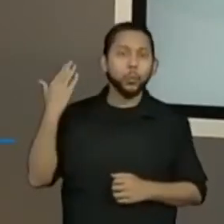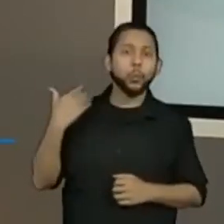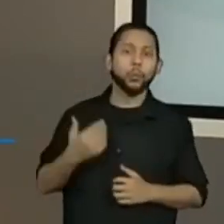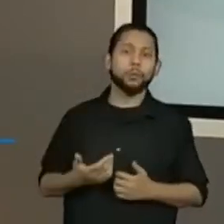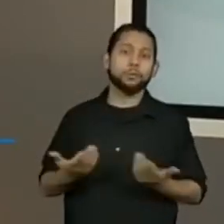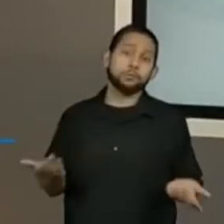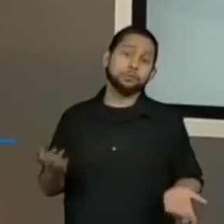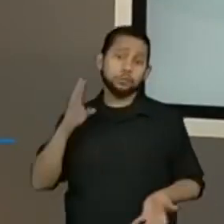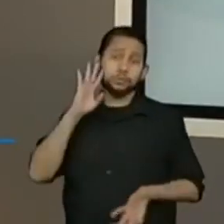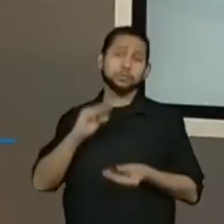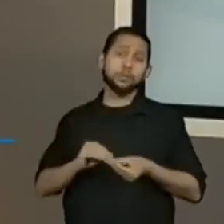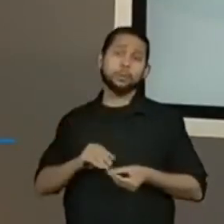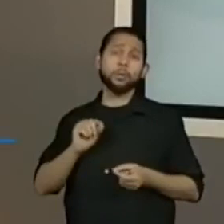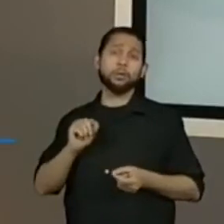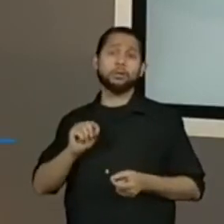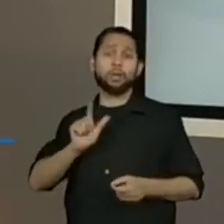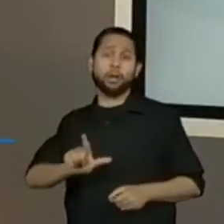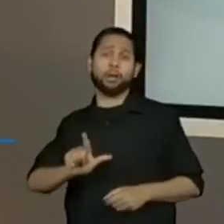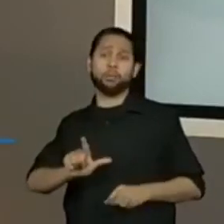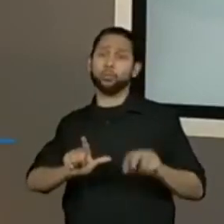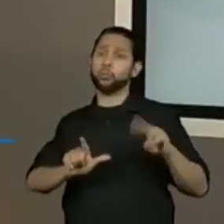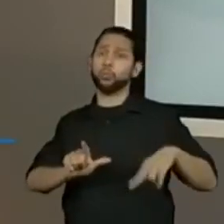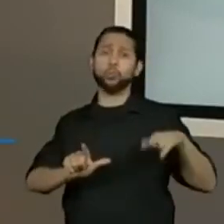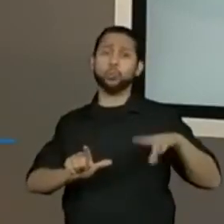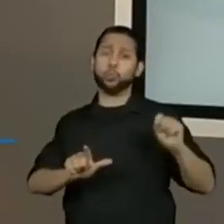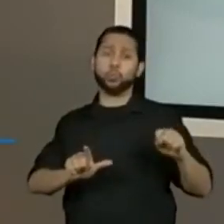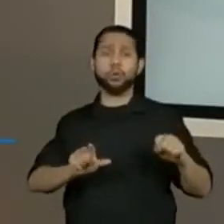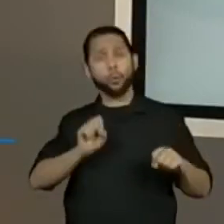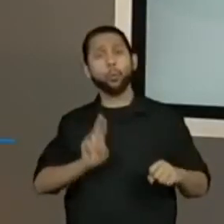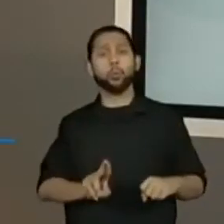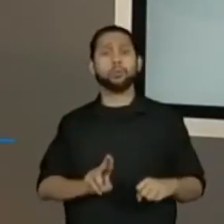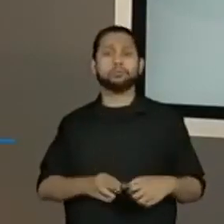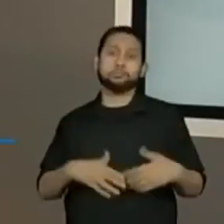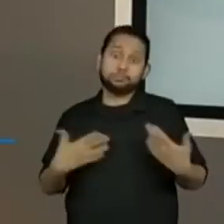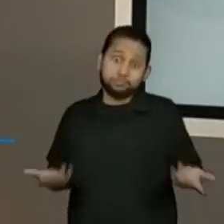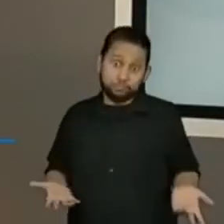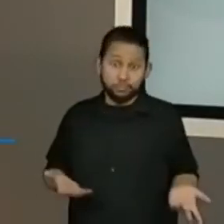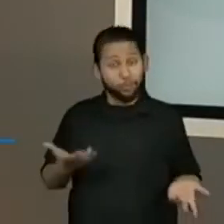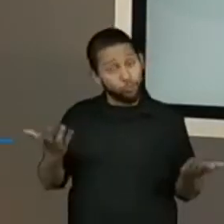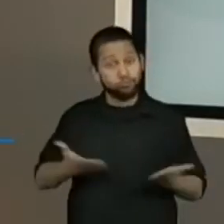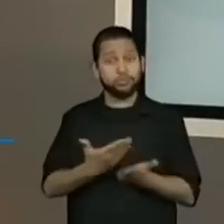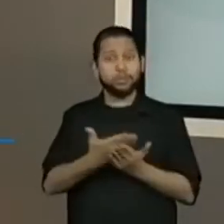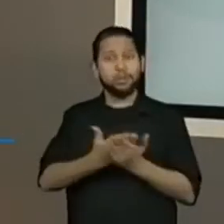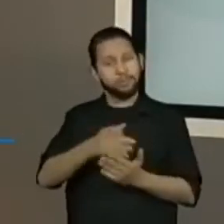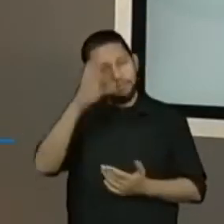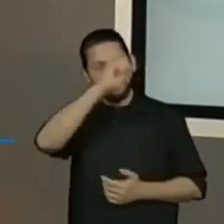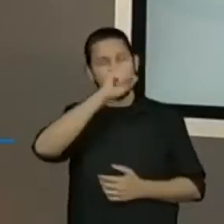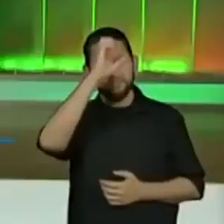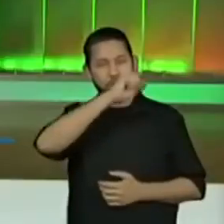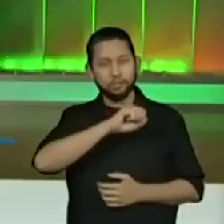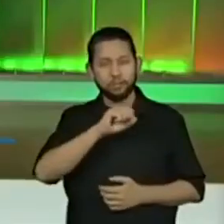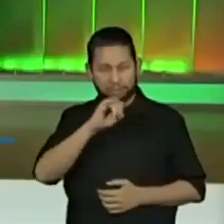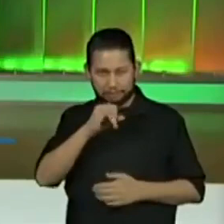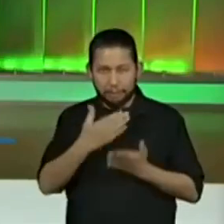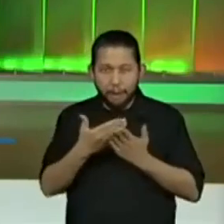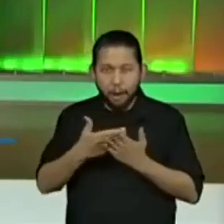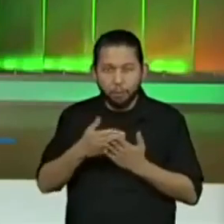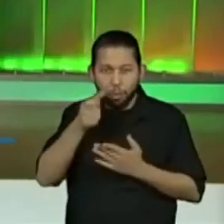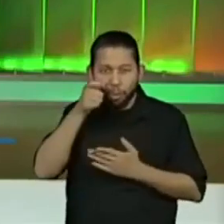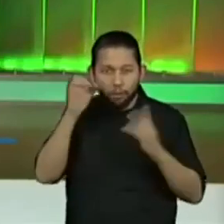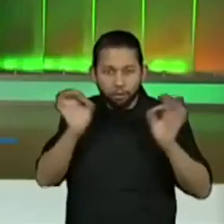escrita com a letra L. Olha que dica legal, hein? Se você não estivesse assistindo a aula, você não ia saber. Então, vamos continuar aí.